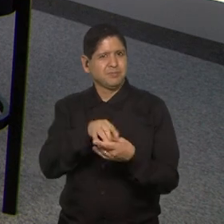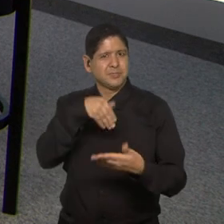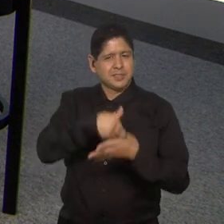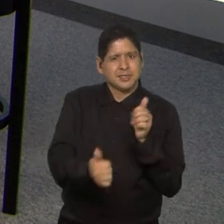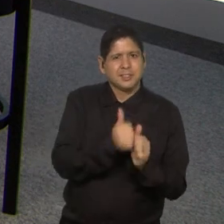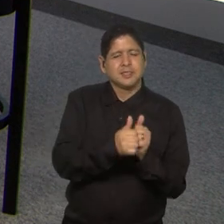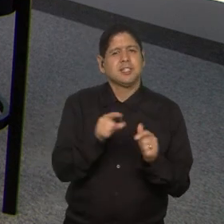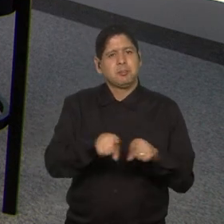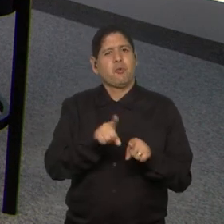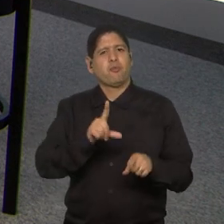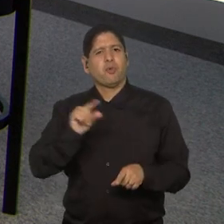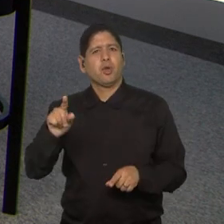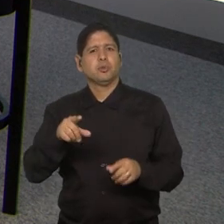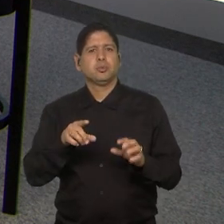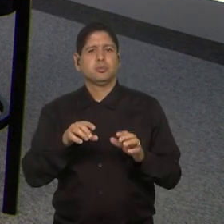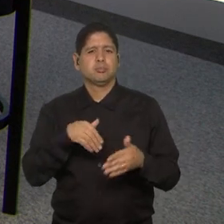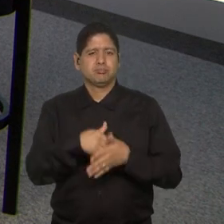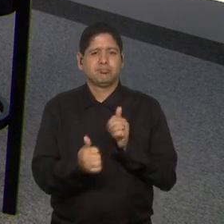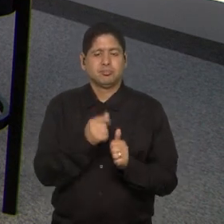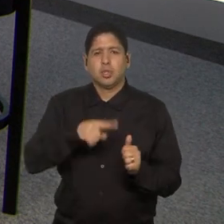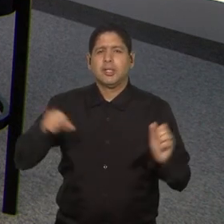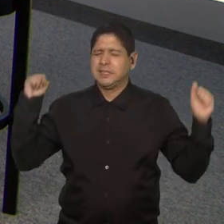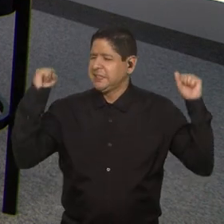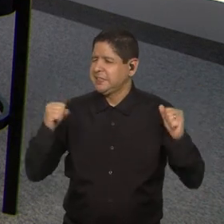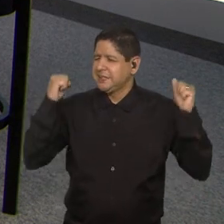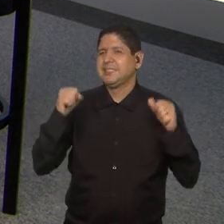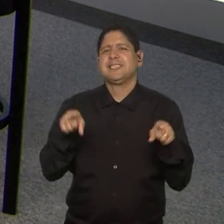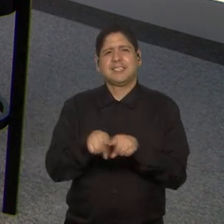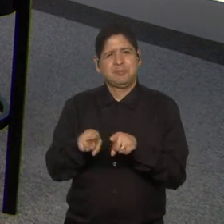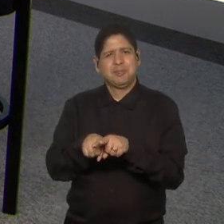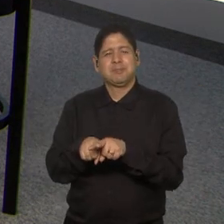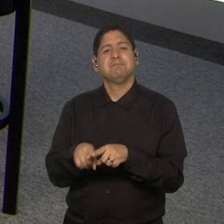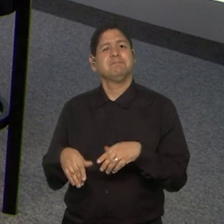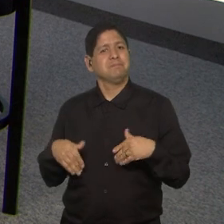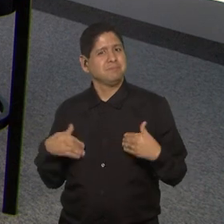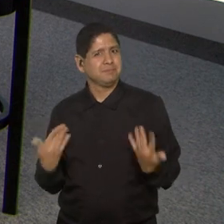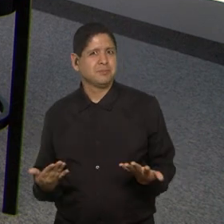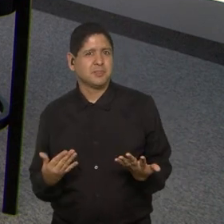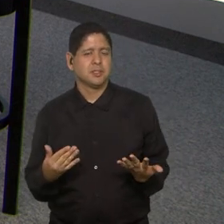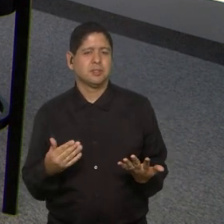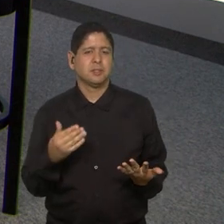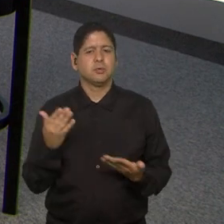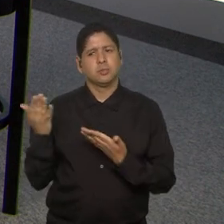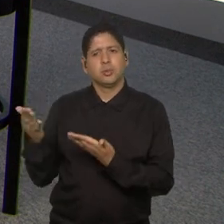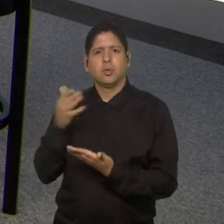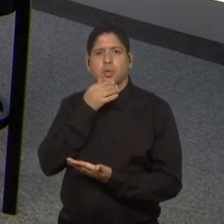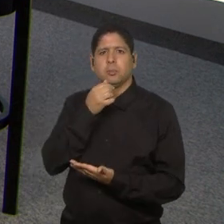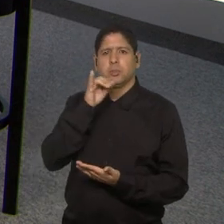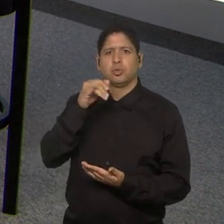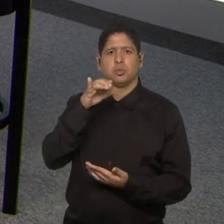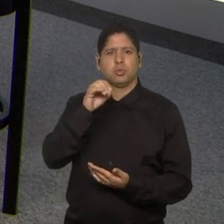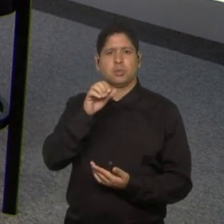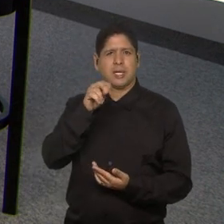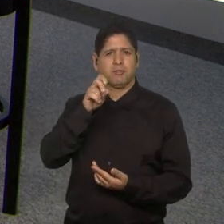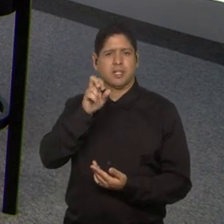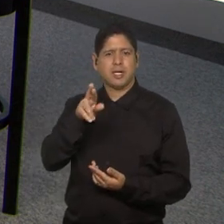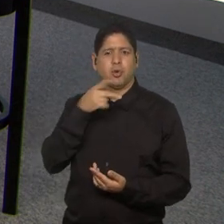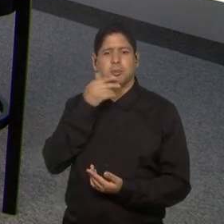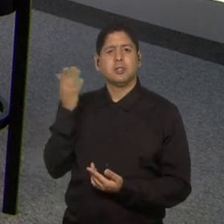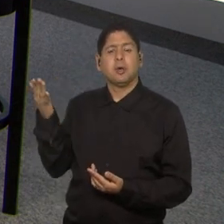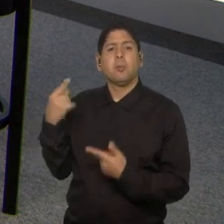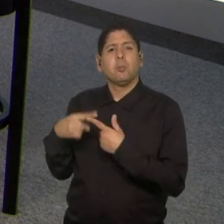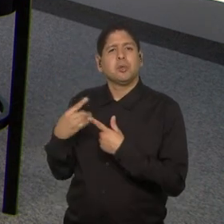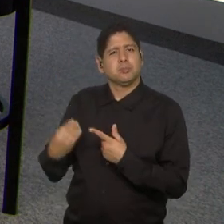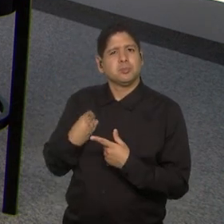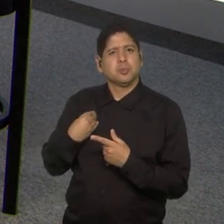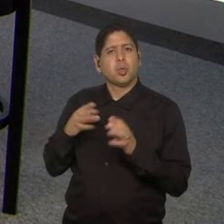campo e fora do campo. E com a nossa torcida, claro. Agora, Júlio Avelar, gente, só fazer um registro que o Júlio que está aqui hoje, porque